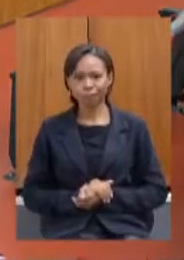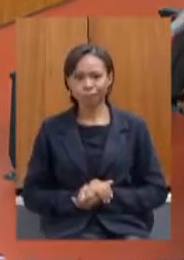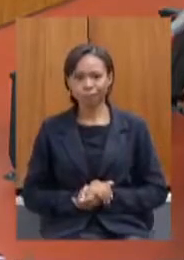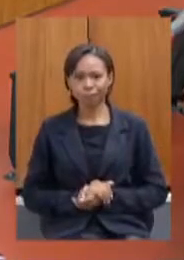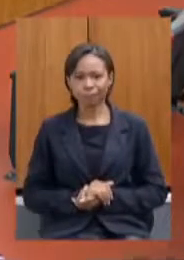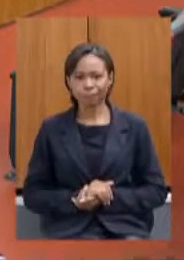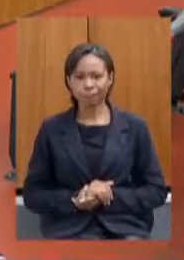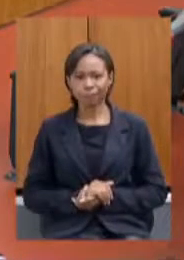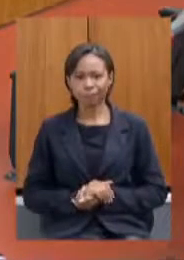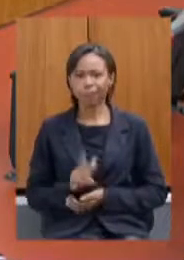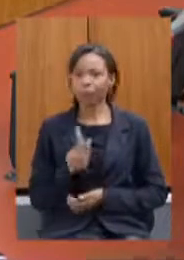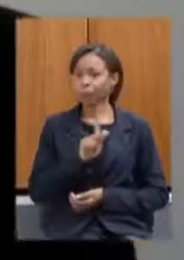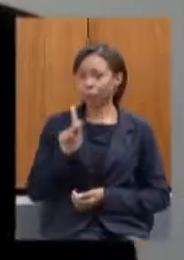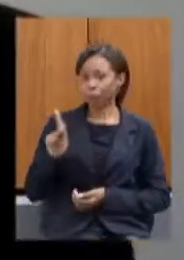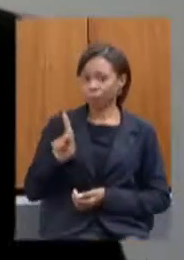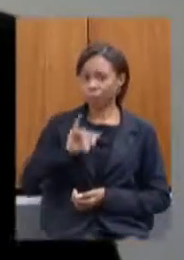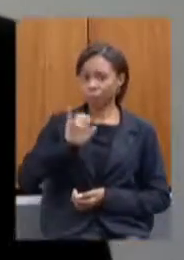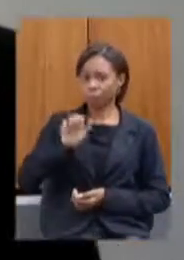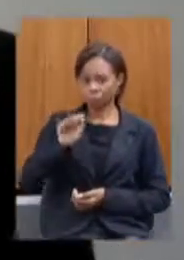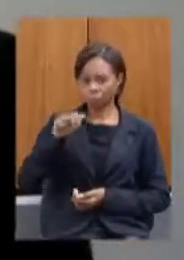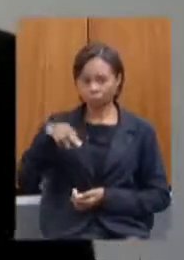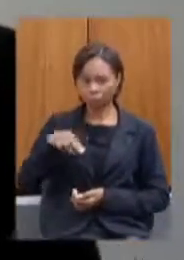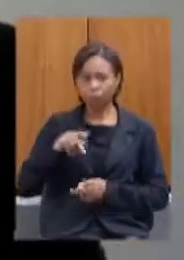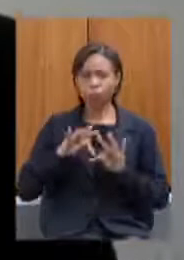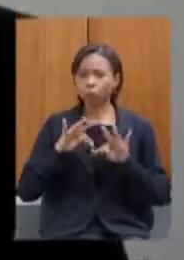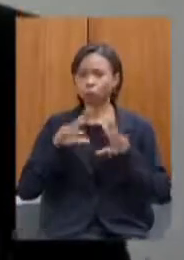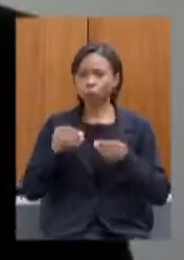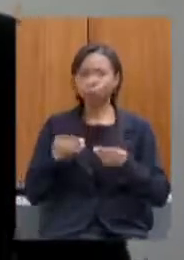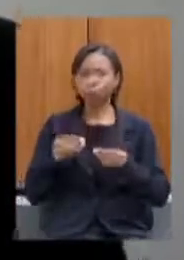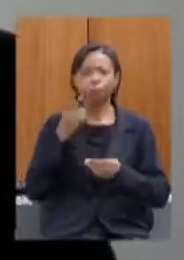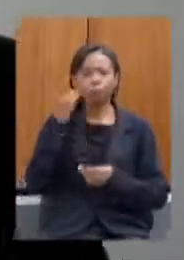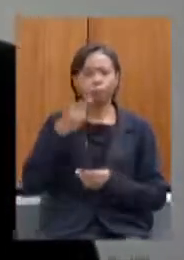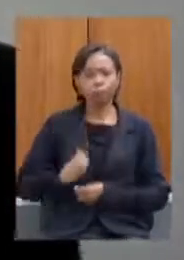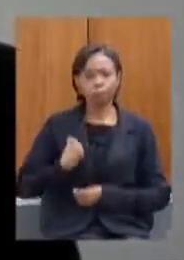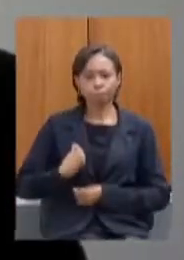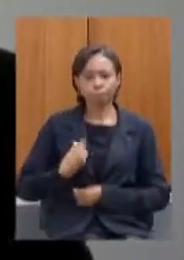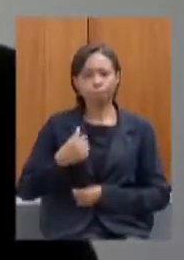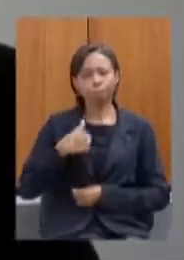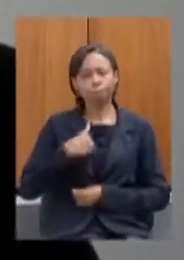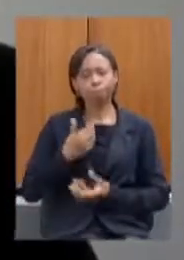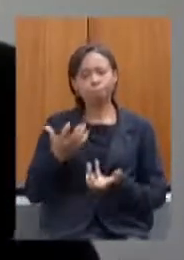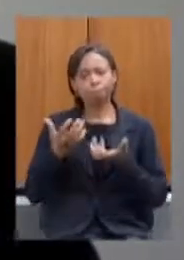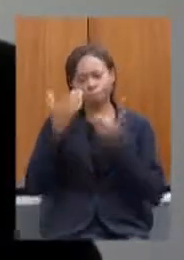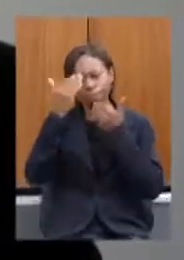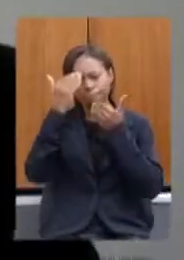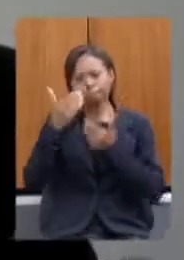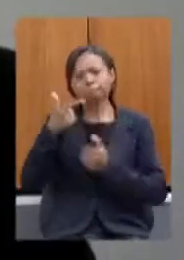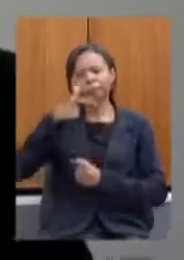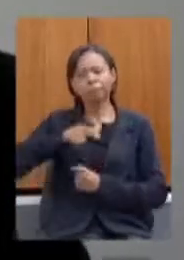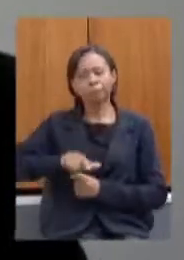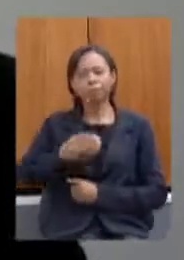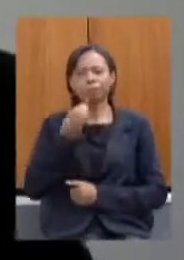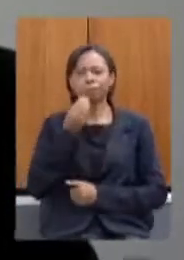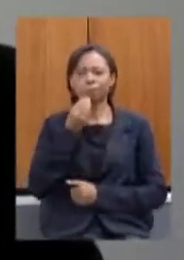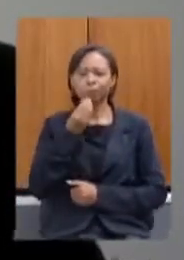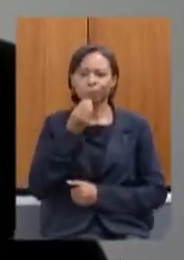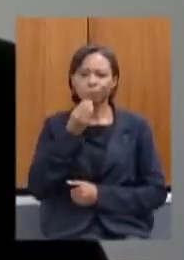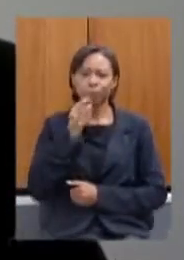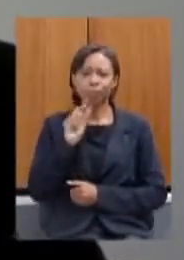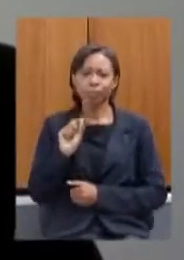presidente deputado Jean Freire todos os deputados presentes eu quero agradecer mais uma vez a oportunidade de poder